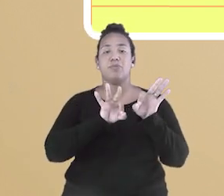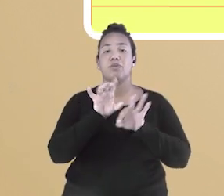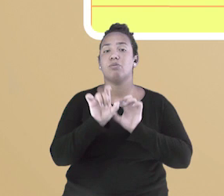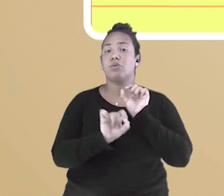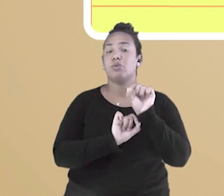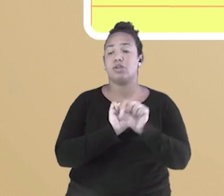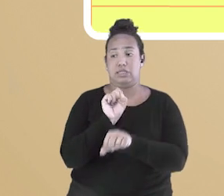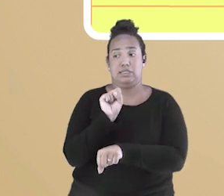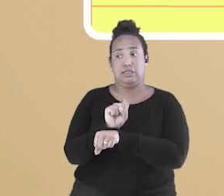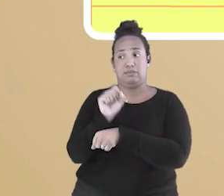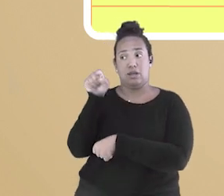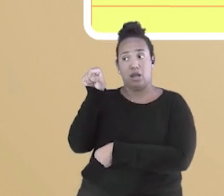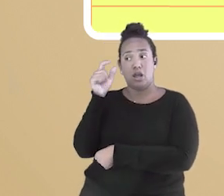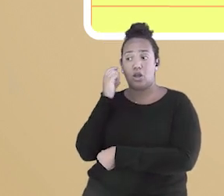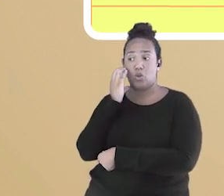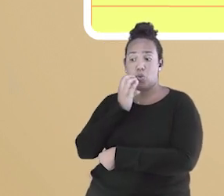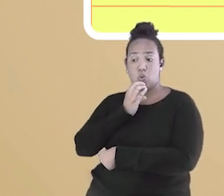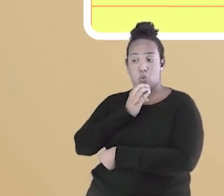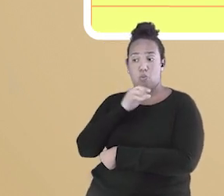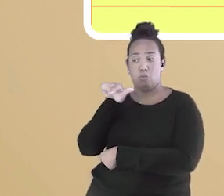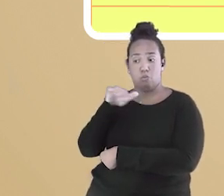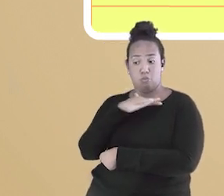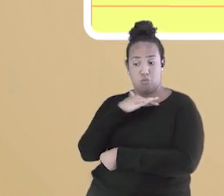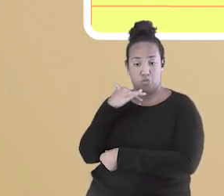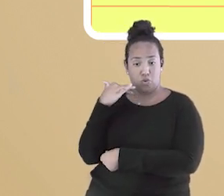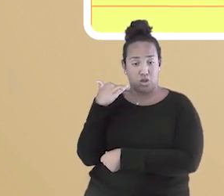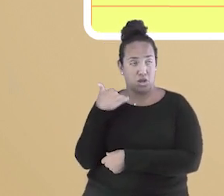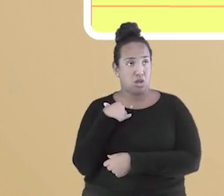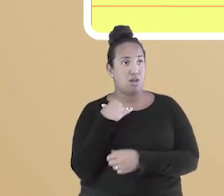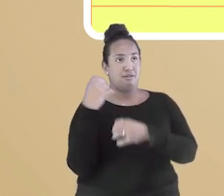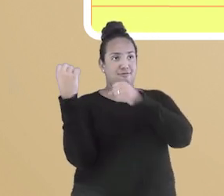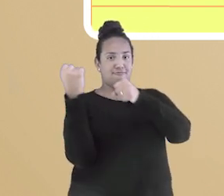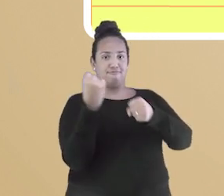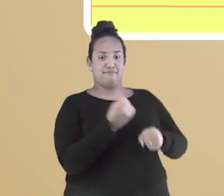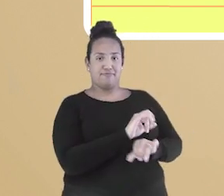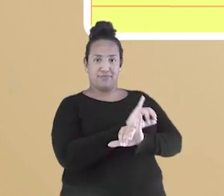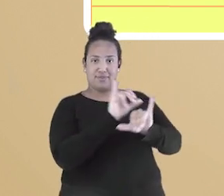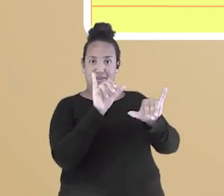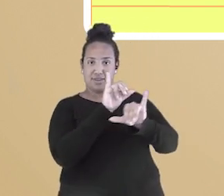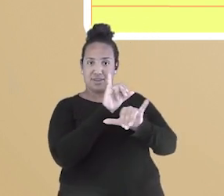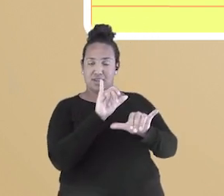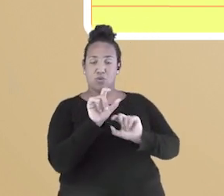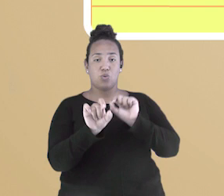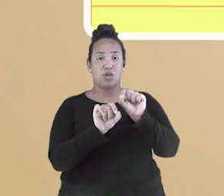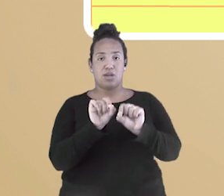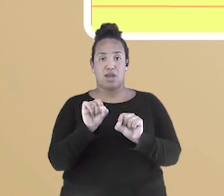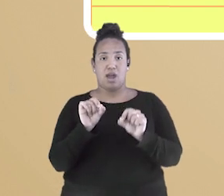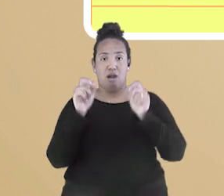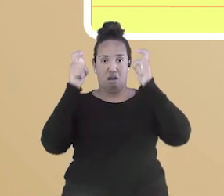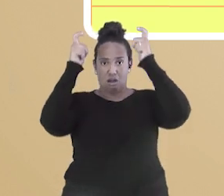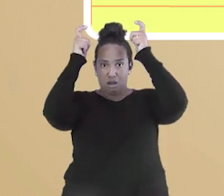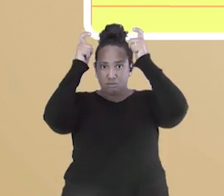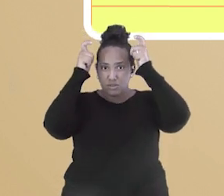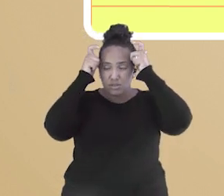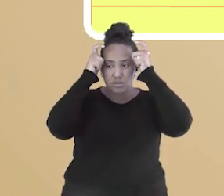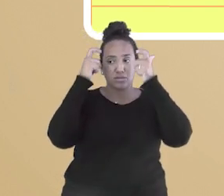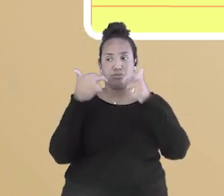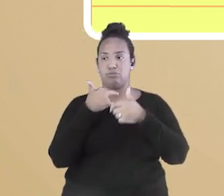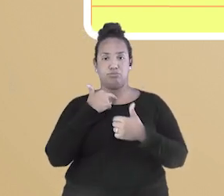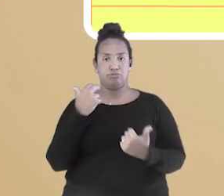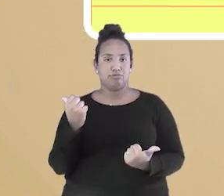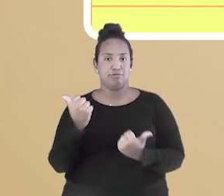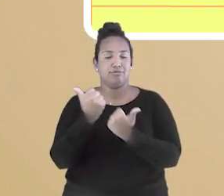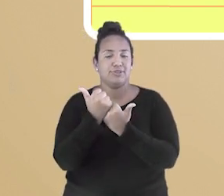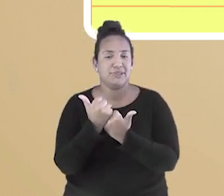Pedro para proclamar a república e impedir que a filha dele, a Princesa Isabel, assumisse o trono. Porém, apesar de